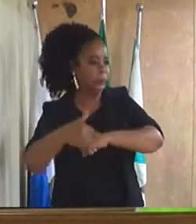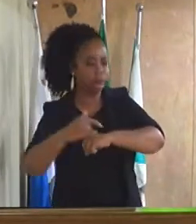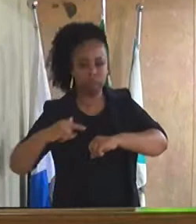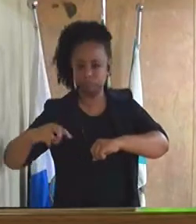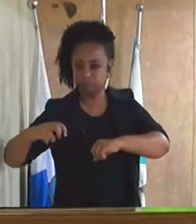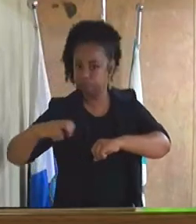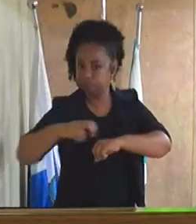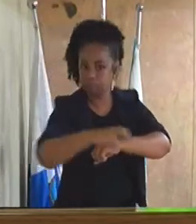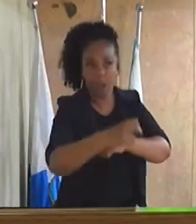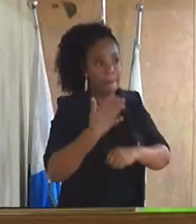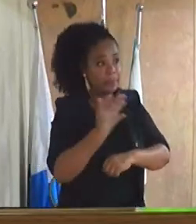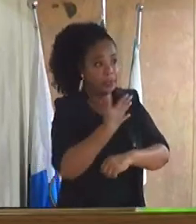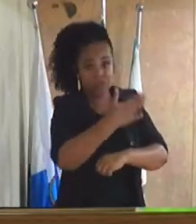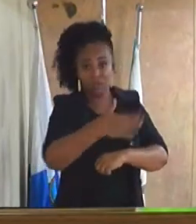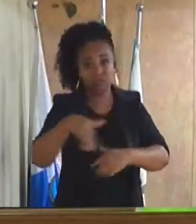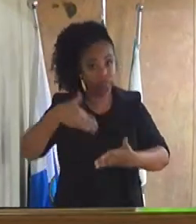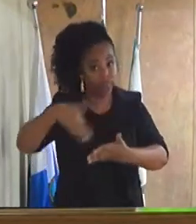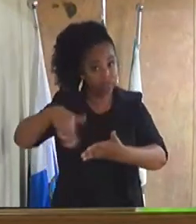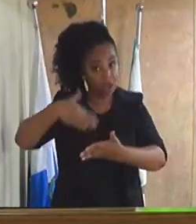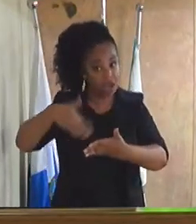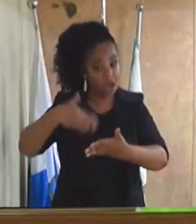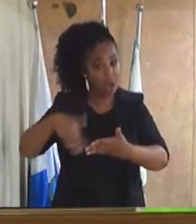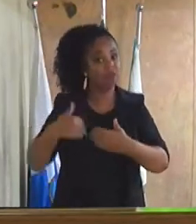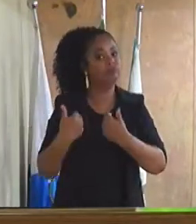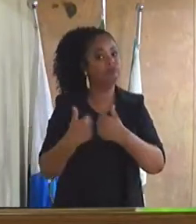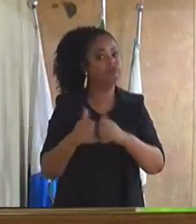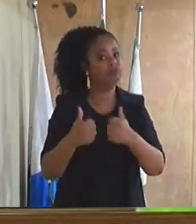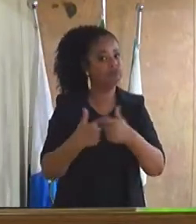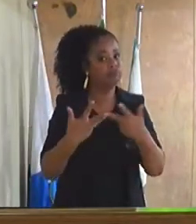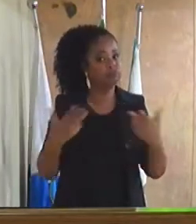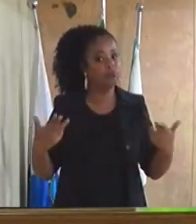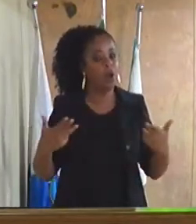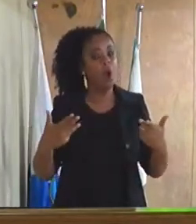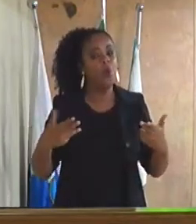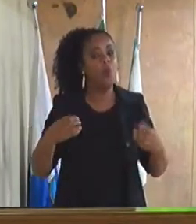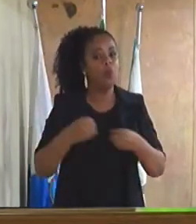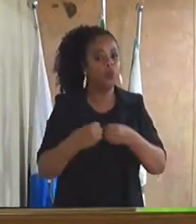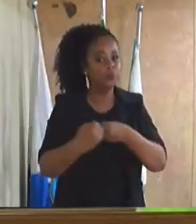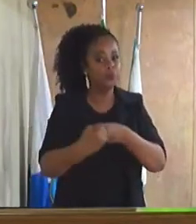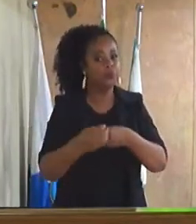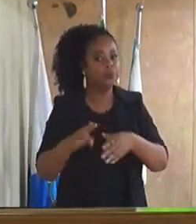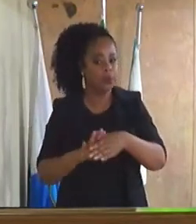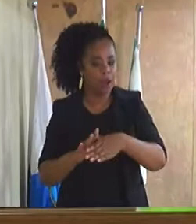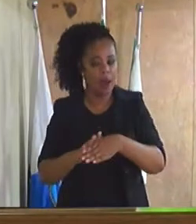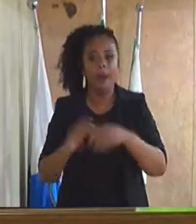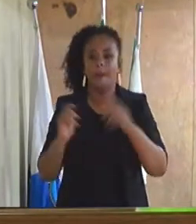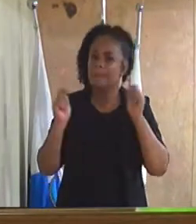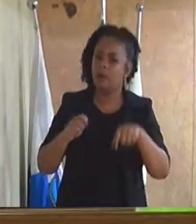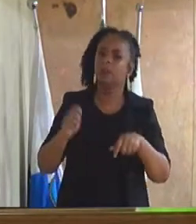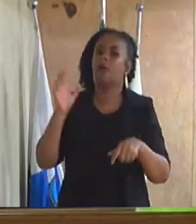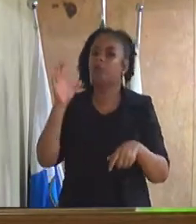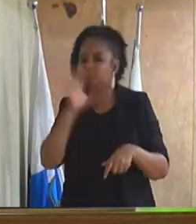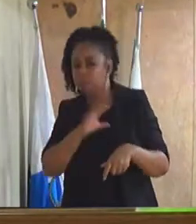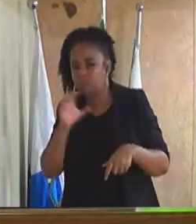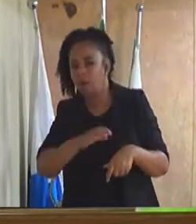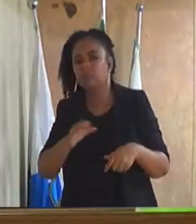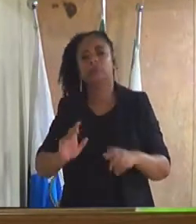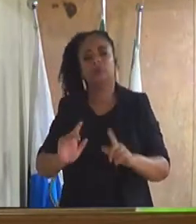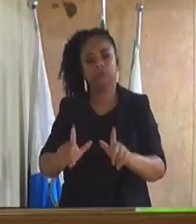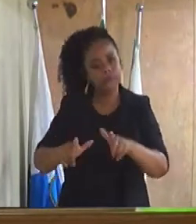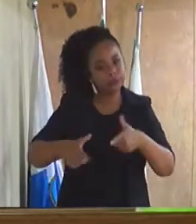secretário de transporte aqui do município que tome providência por gentileza, tá?